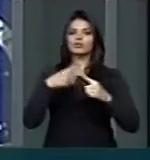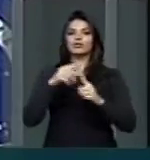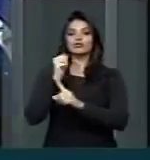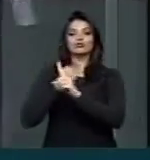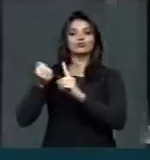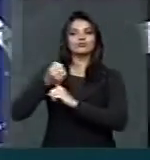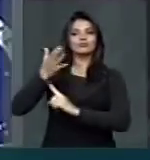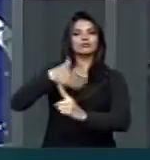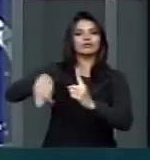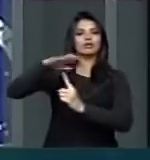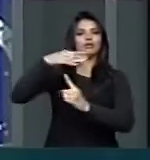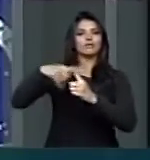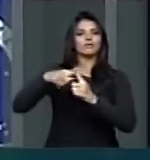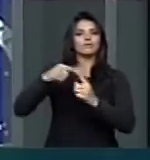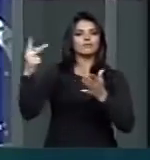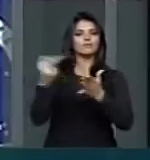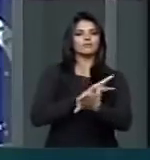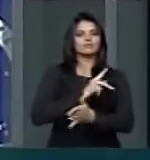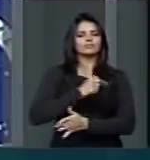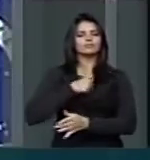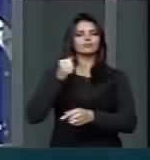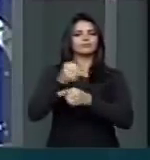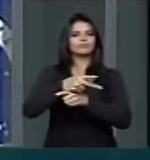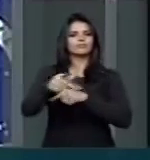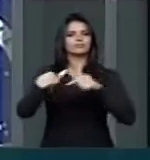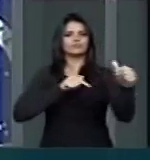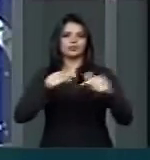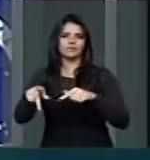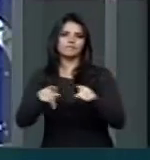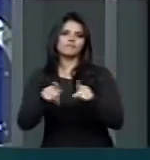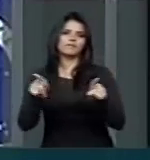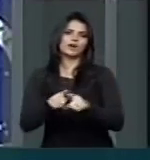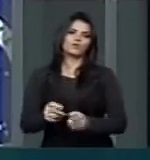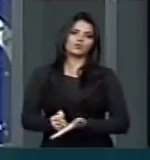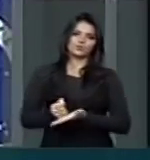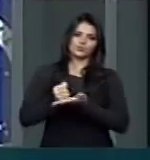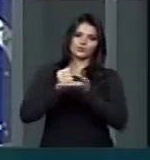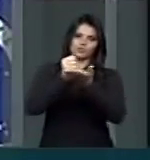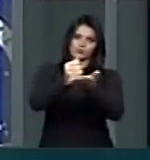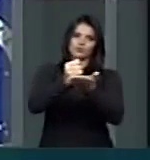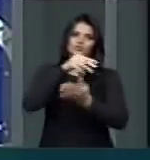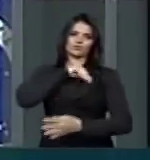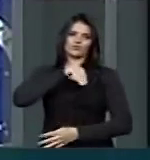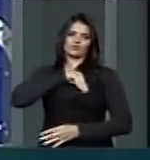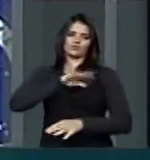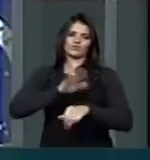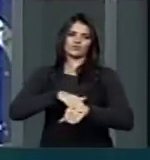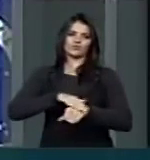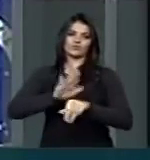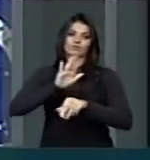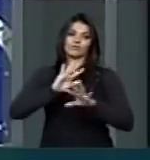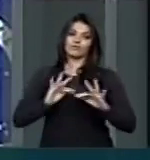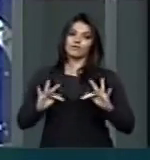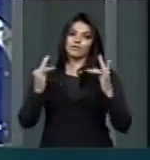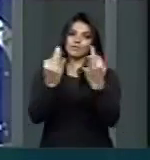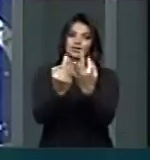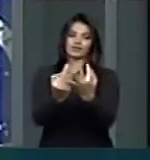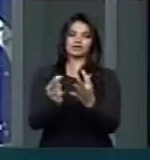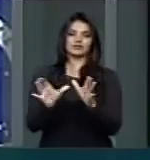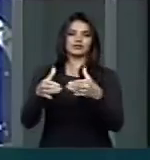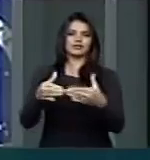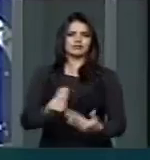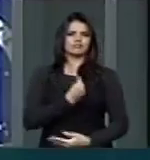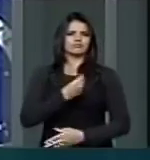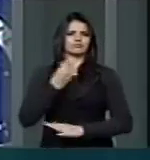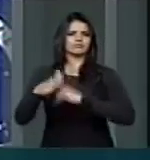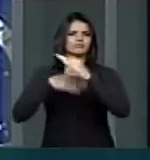social em face dos milhares de empregos que gera, dando sustento a milhares de famílias. Trata-se de setor vital